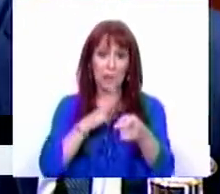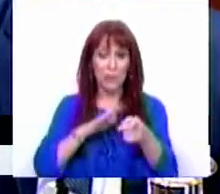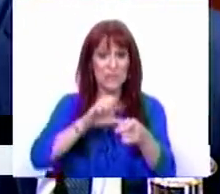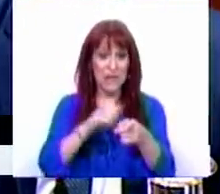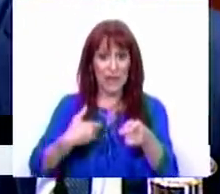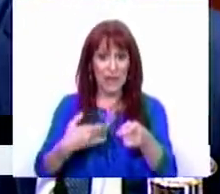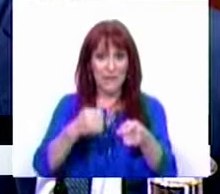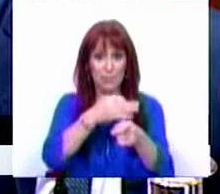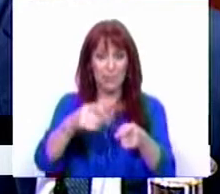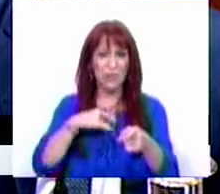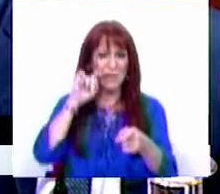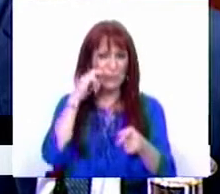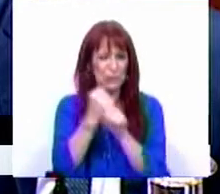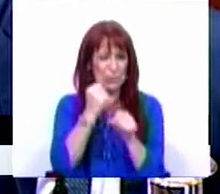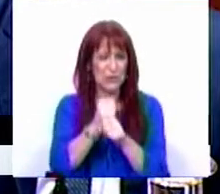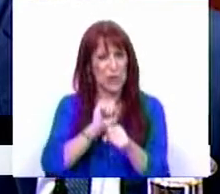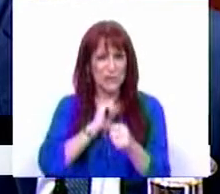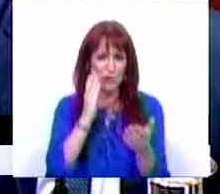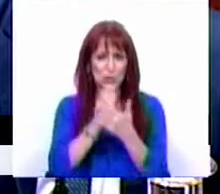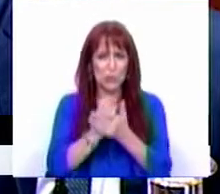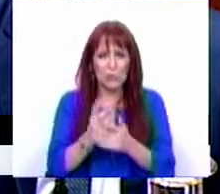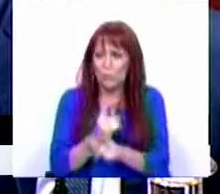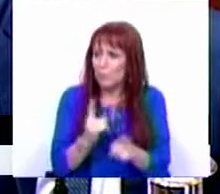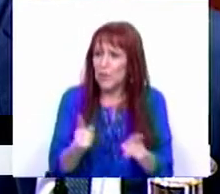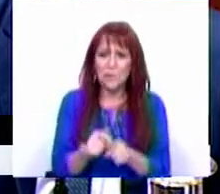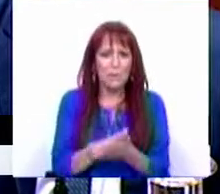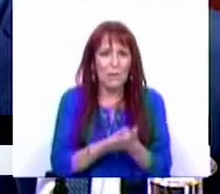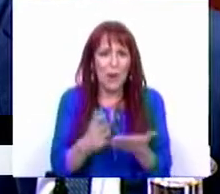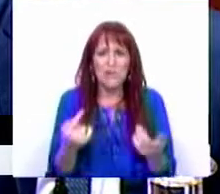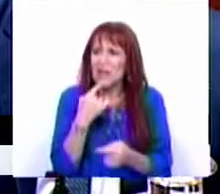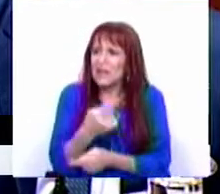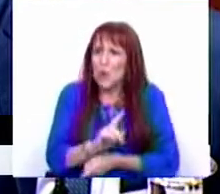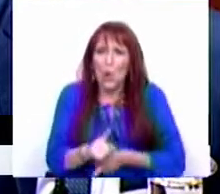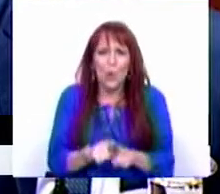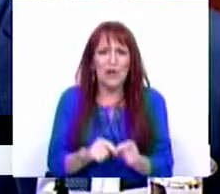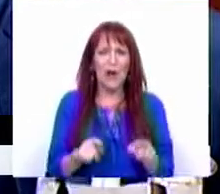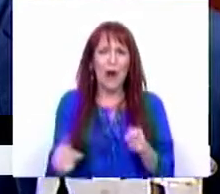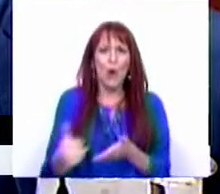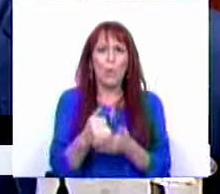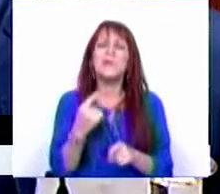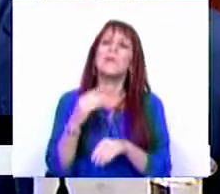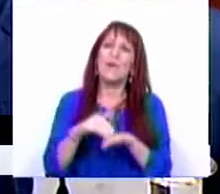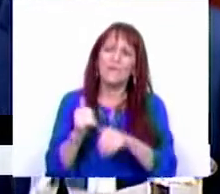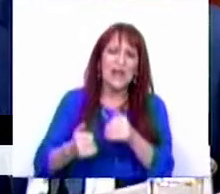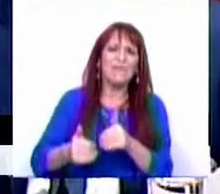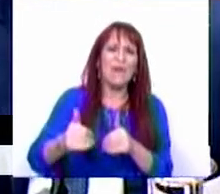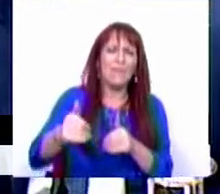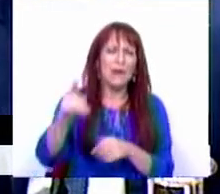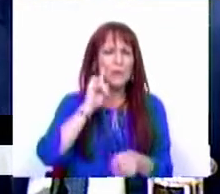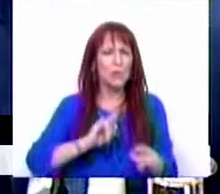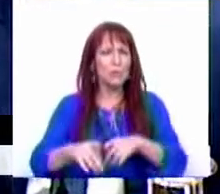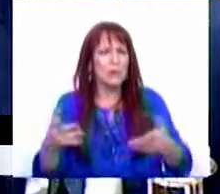CDS-PP, que desconfia no trabalho das nossas escolas, porque basicamente vem dizer que a recuperação ainda se vai fazer. Sra.